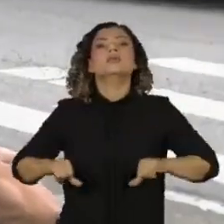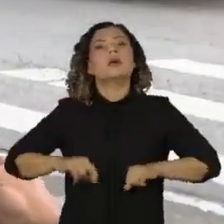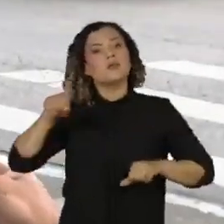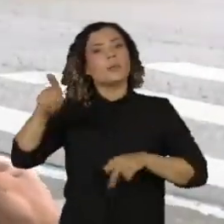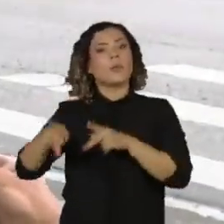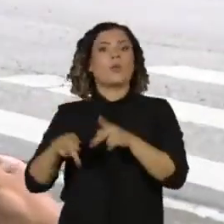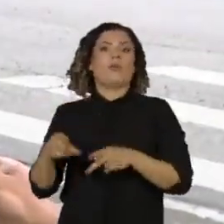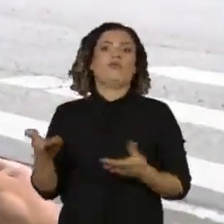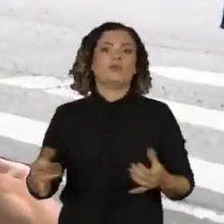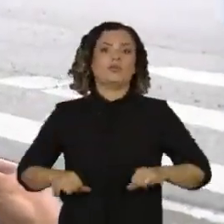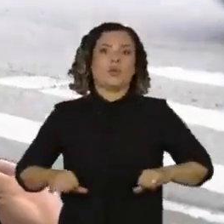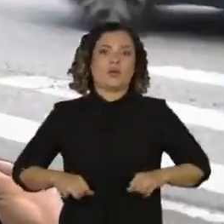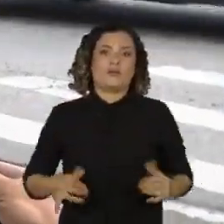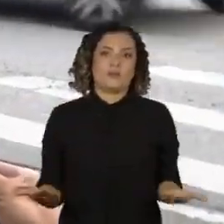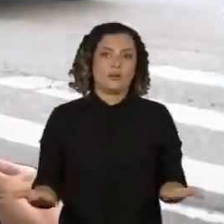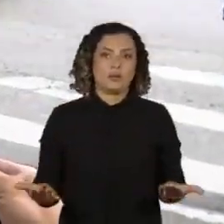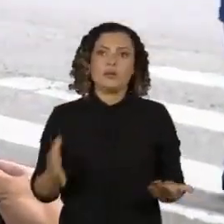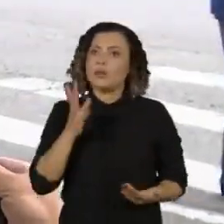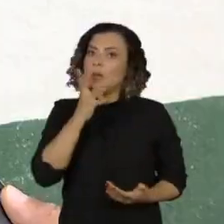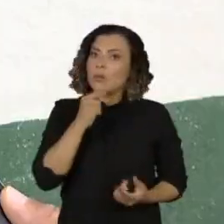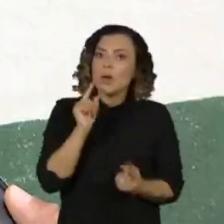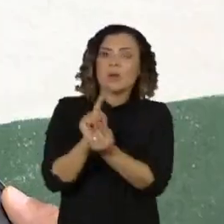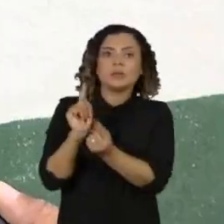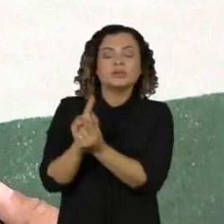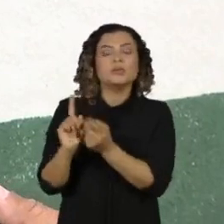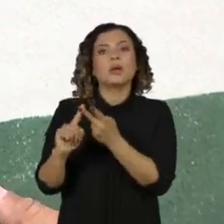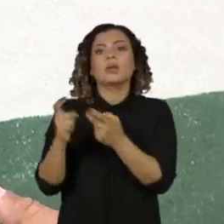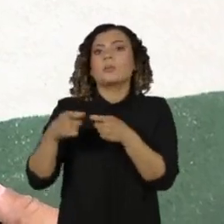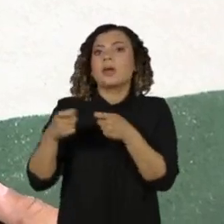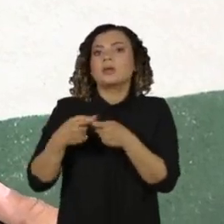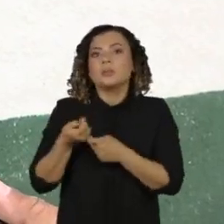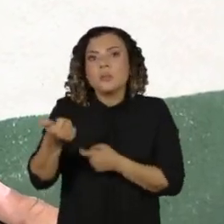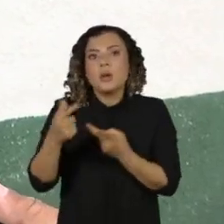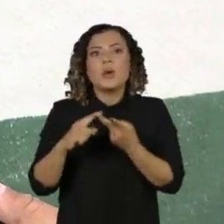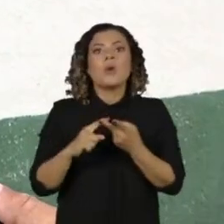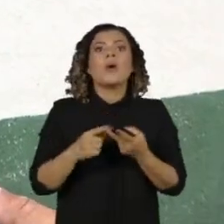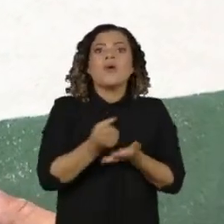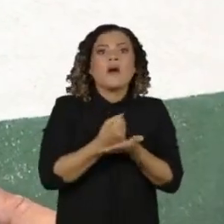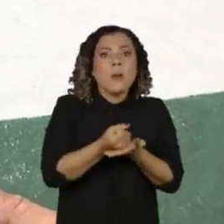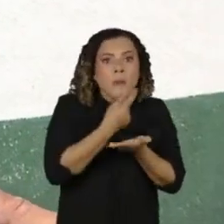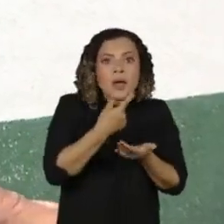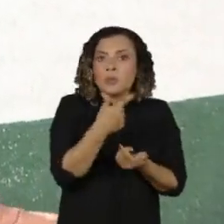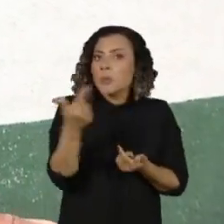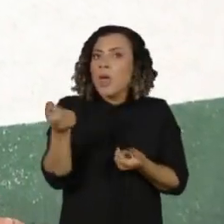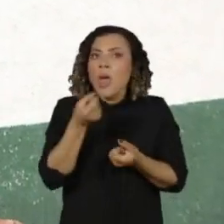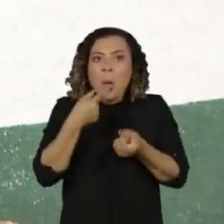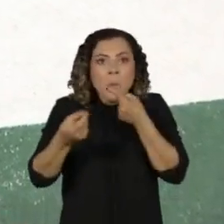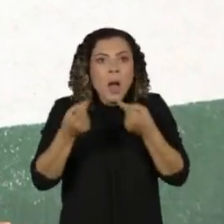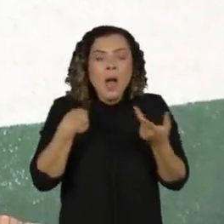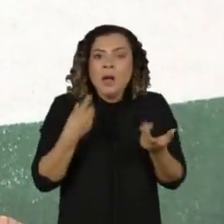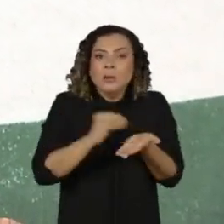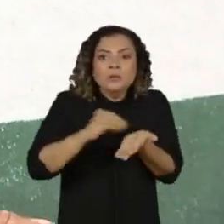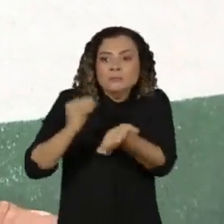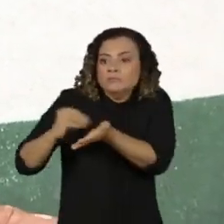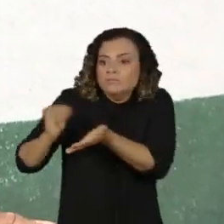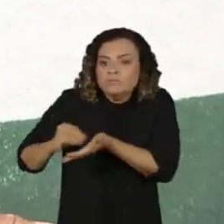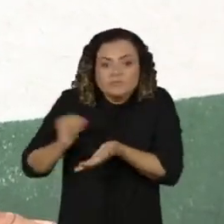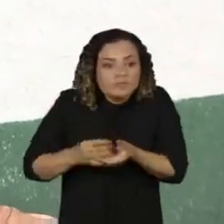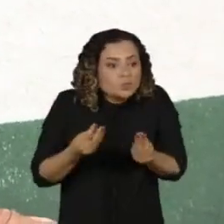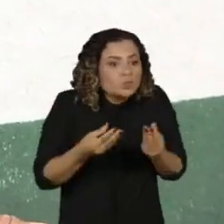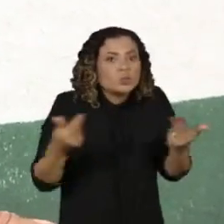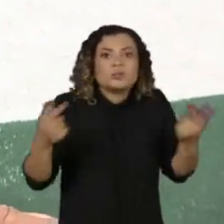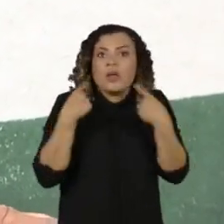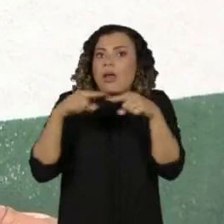É muito ruim, muita demora, poucos médicos, entendeu? E aí você vai na farmácia, não tem remédio também, muito medicamento em falta, muita